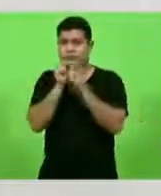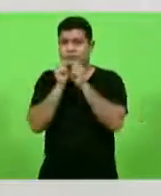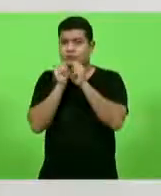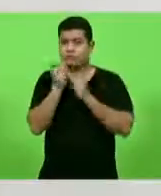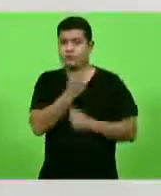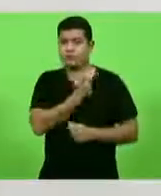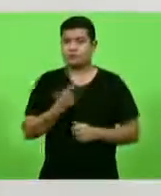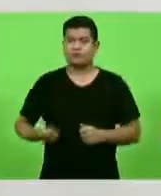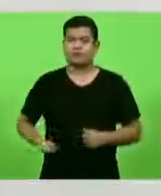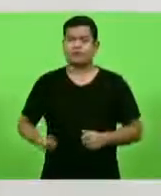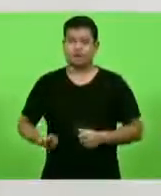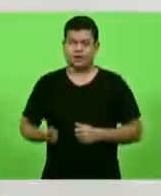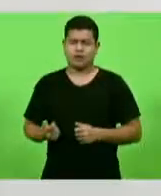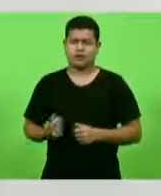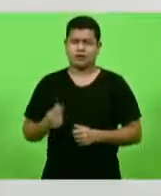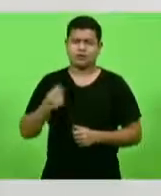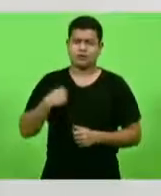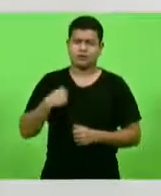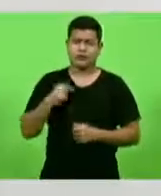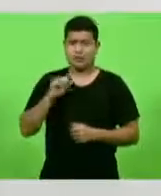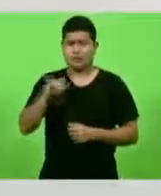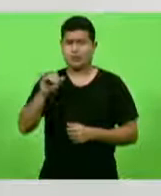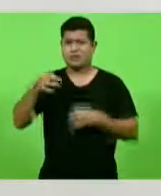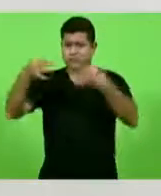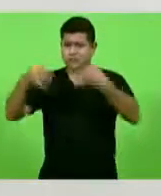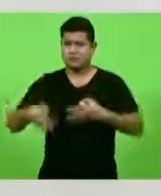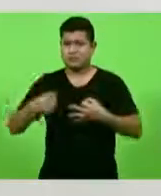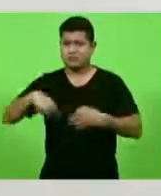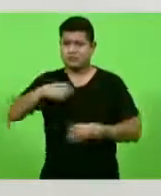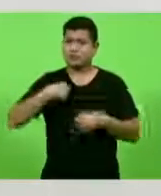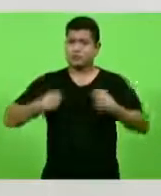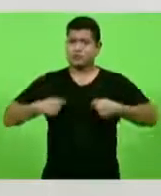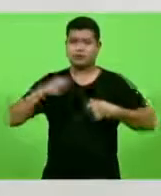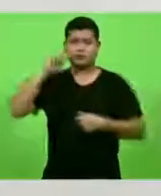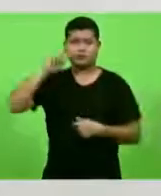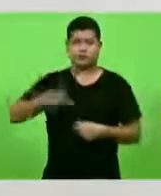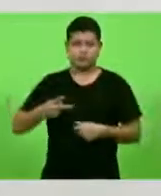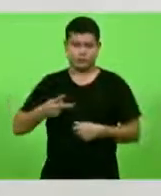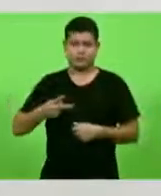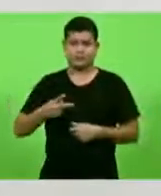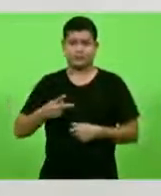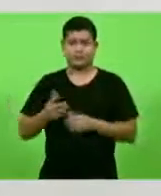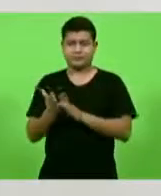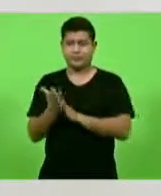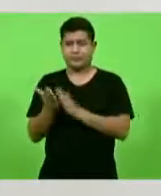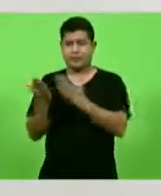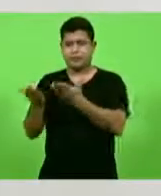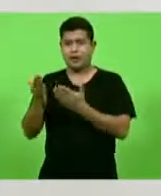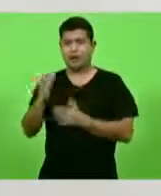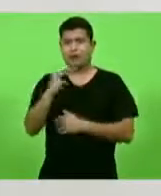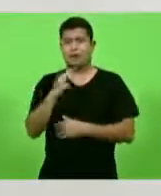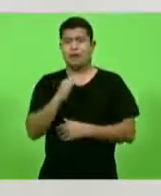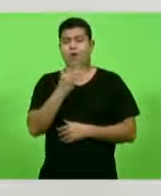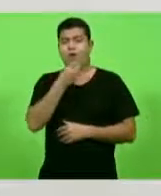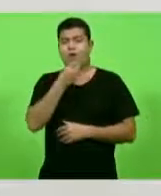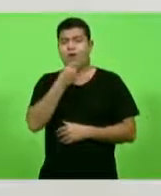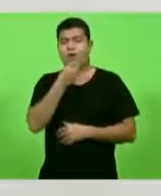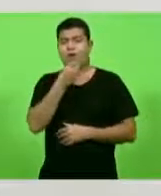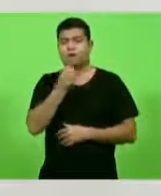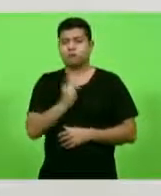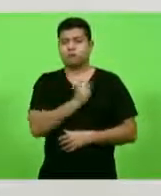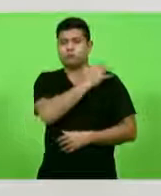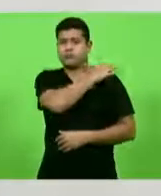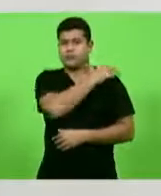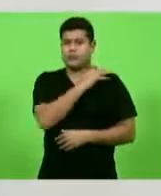é o certo, a gente tem que parabenizar e reconhecer o coronel Zingler por ter